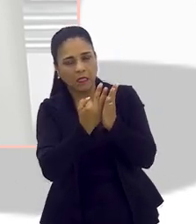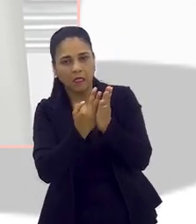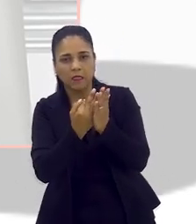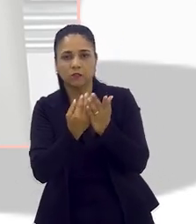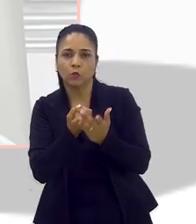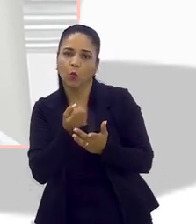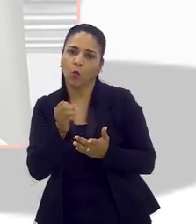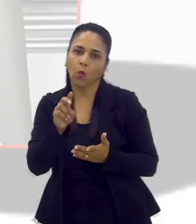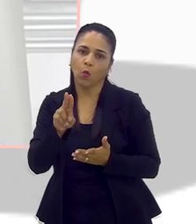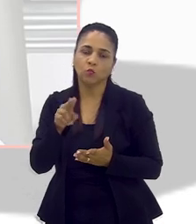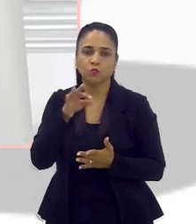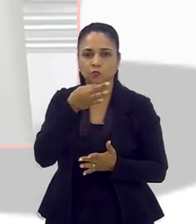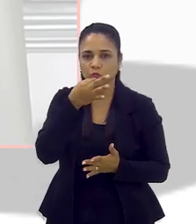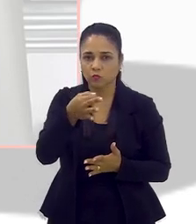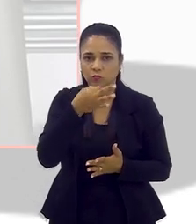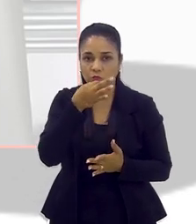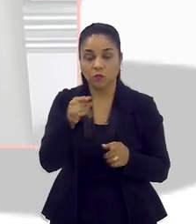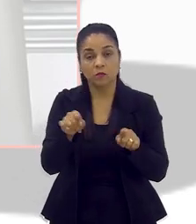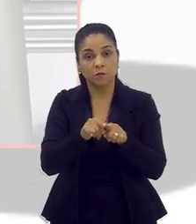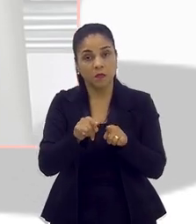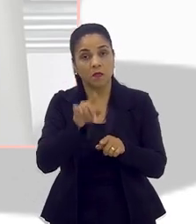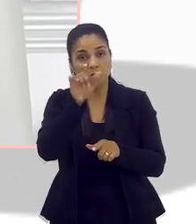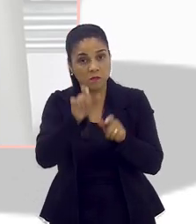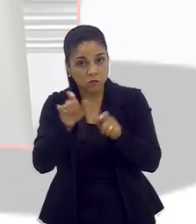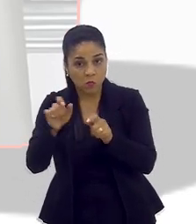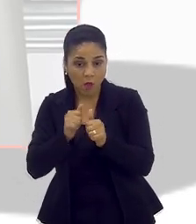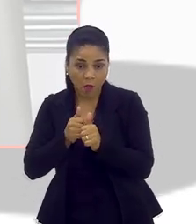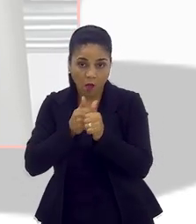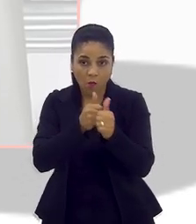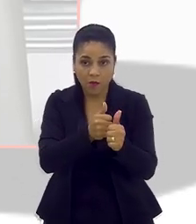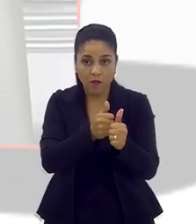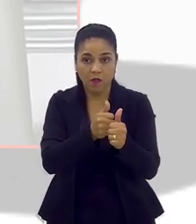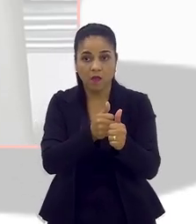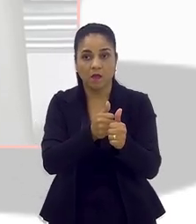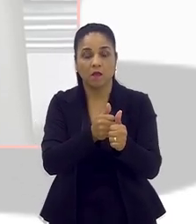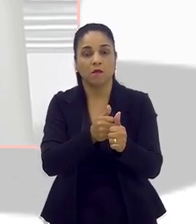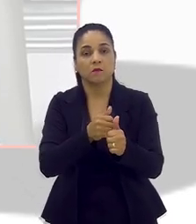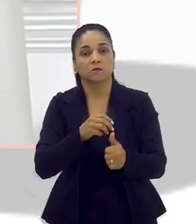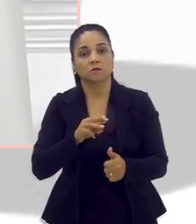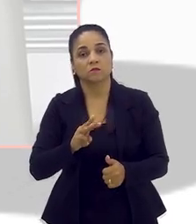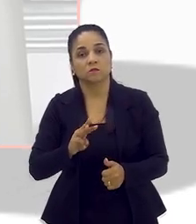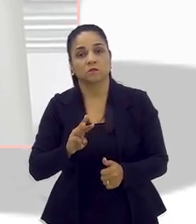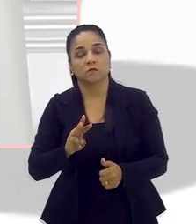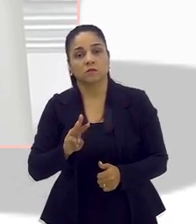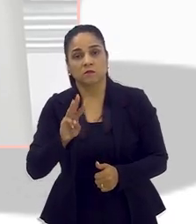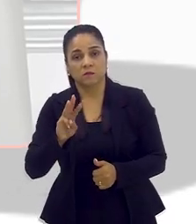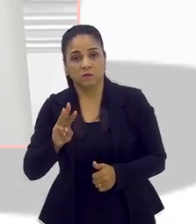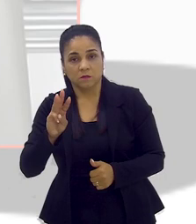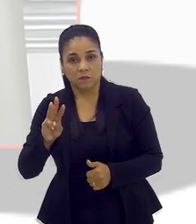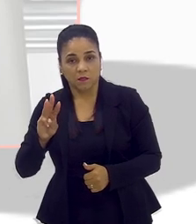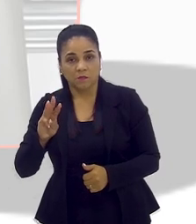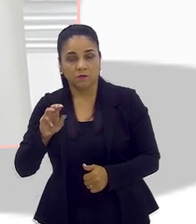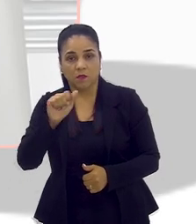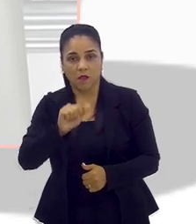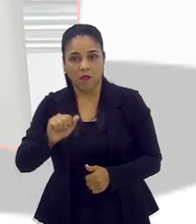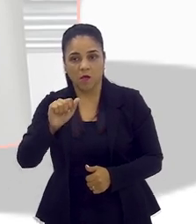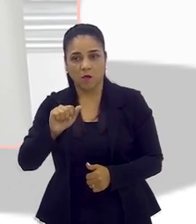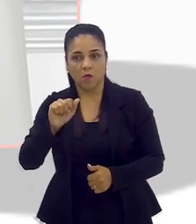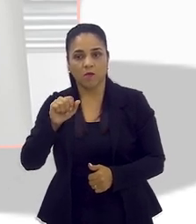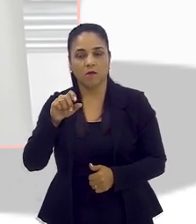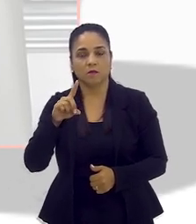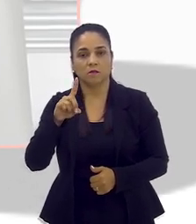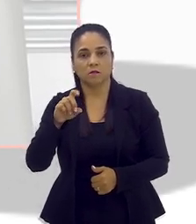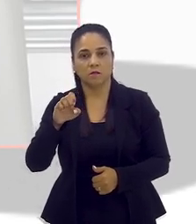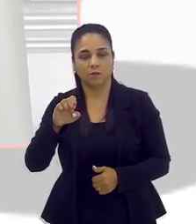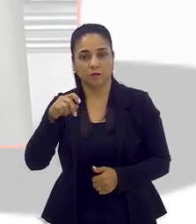com algum outro texto, alguma outra sugestão. E as pessoas também podem acompanhar no nosso site, nosso site que a gente está lá na nossa rede social,